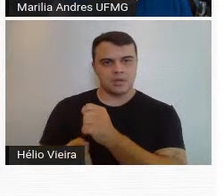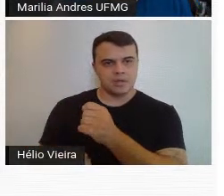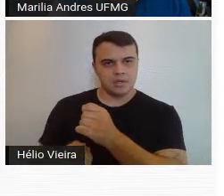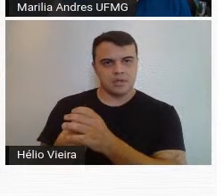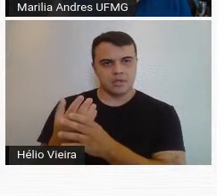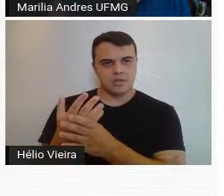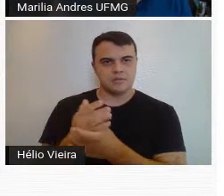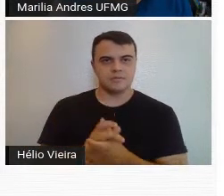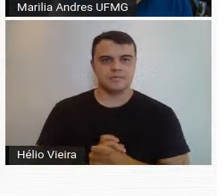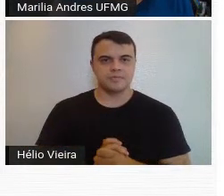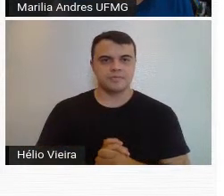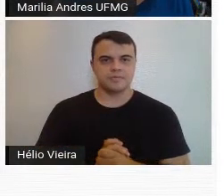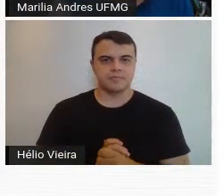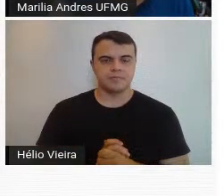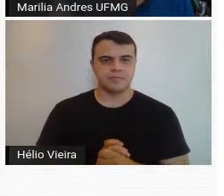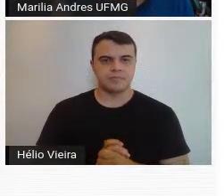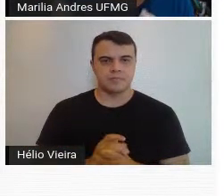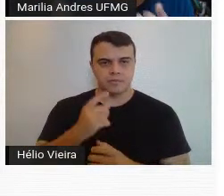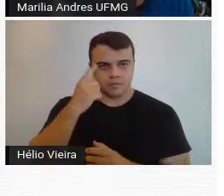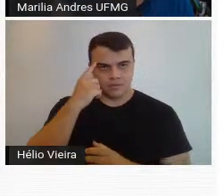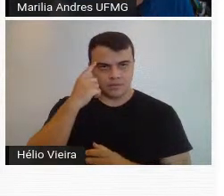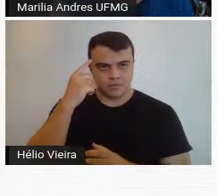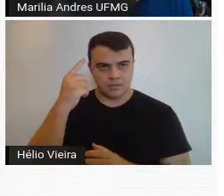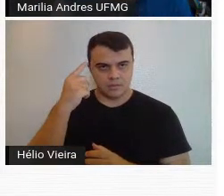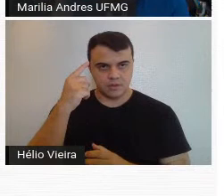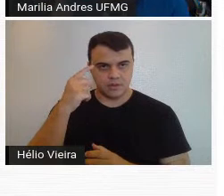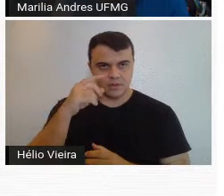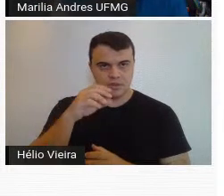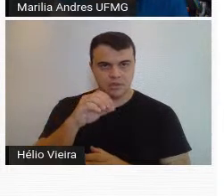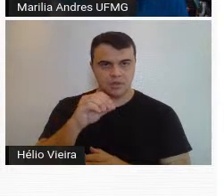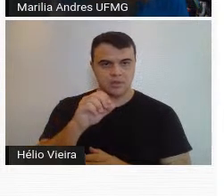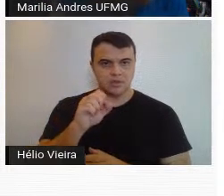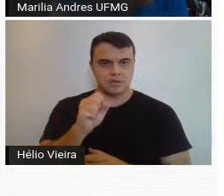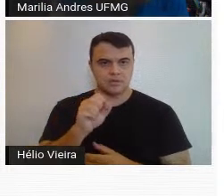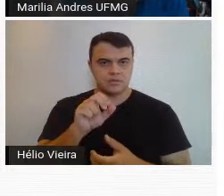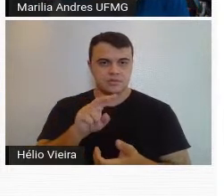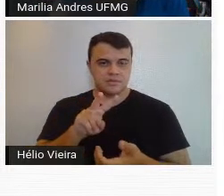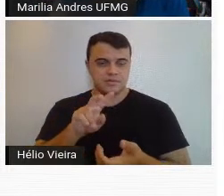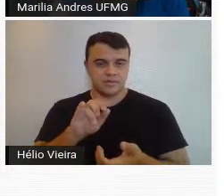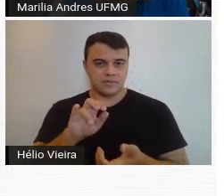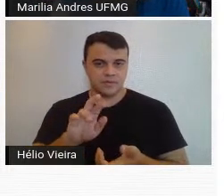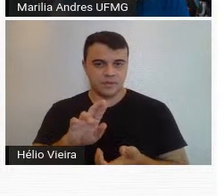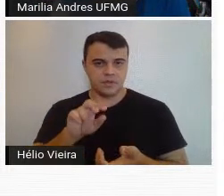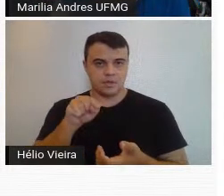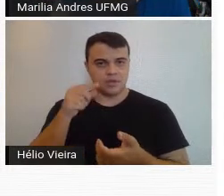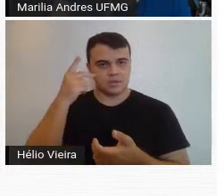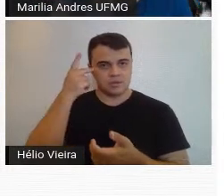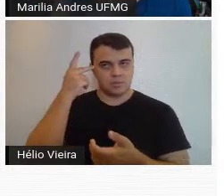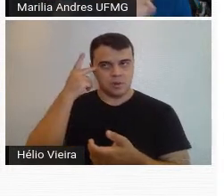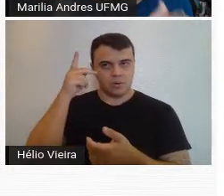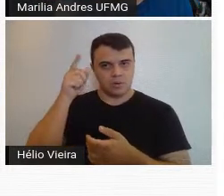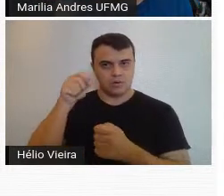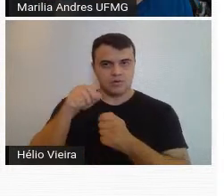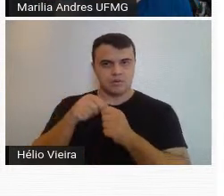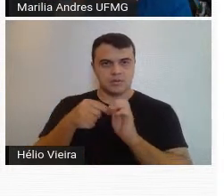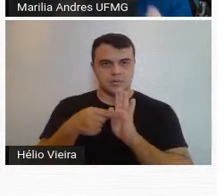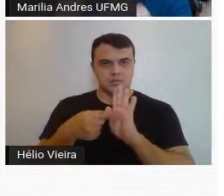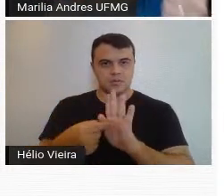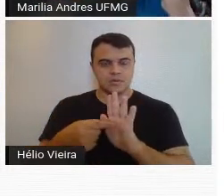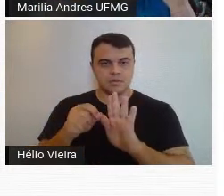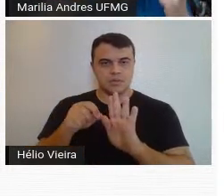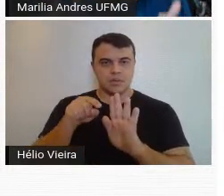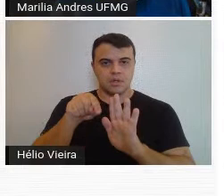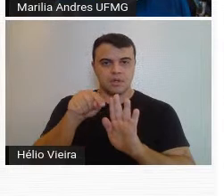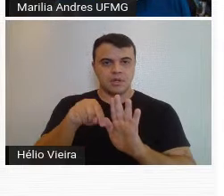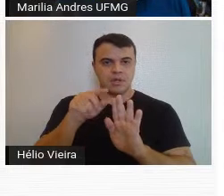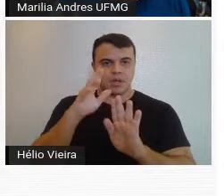escritório do Ossir Rossi em São Paulo, que mostra São Francisco de Assis.